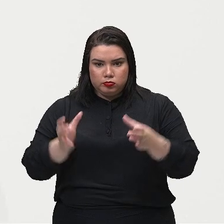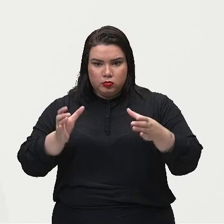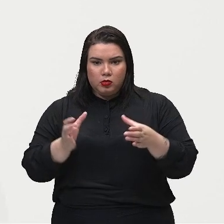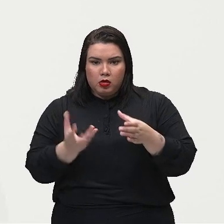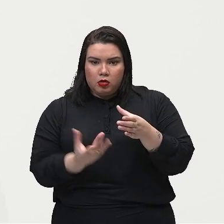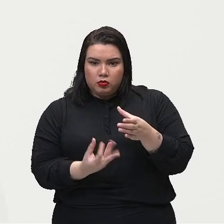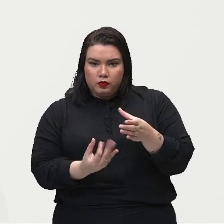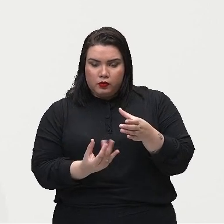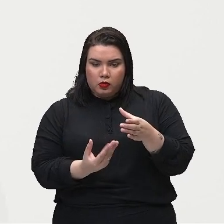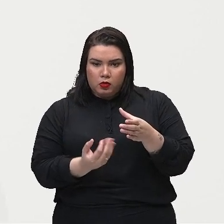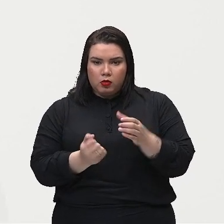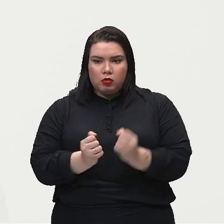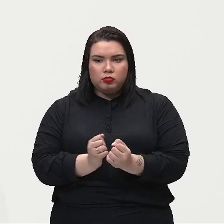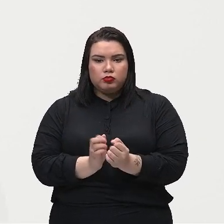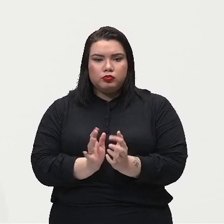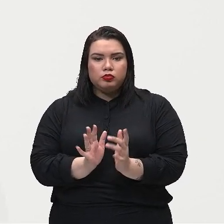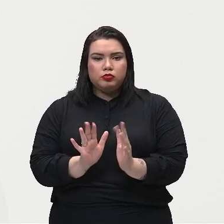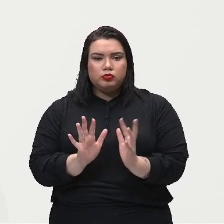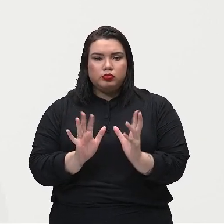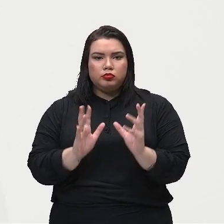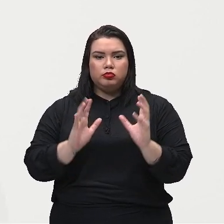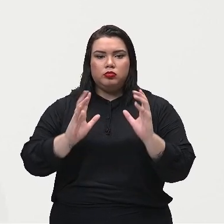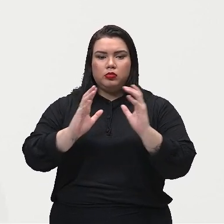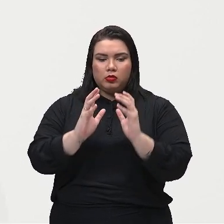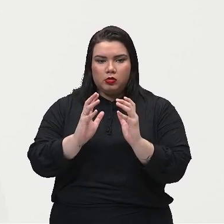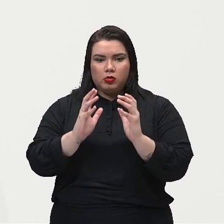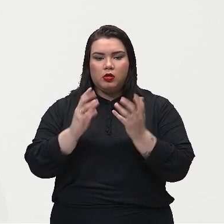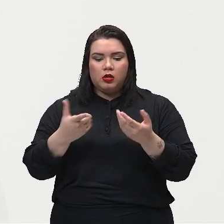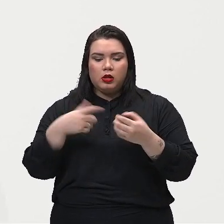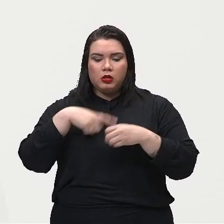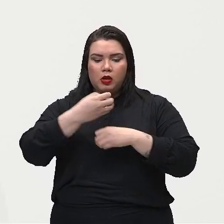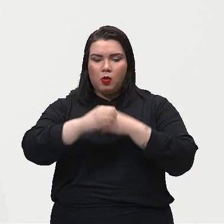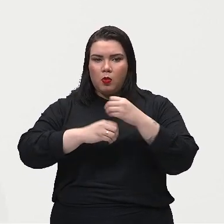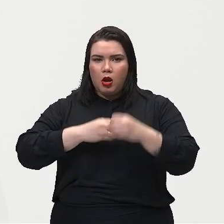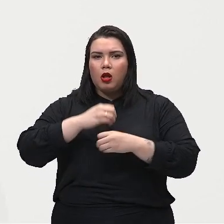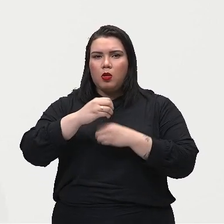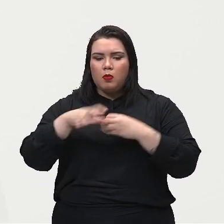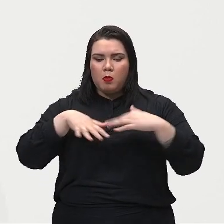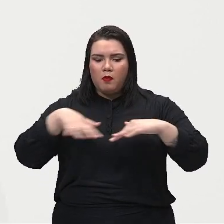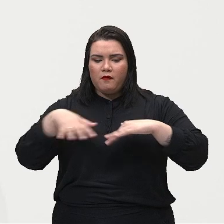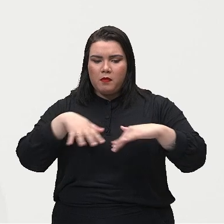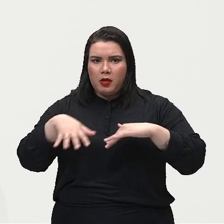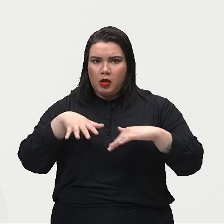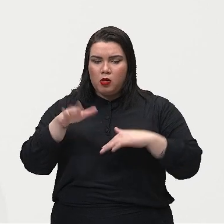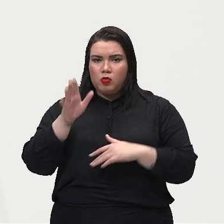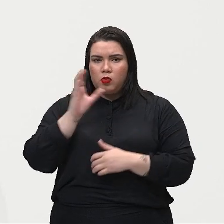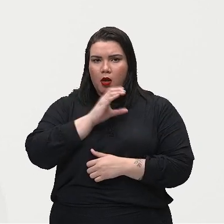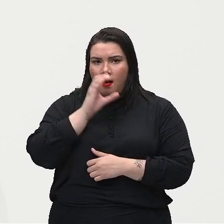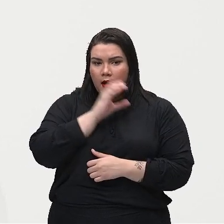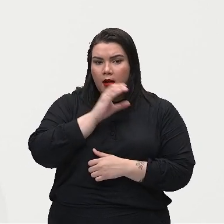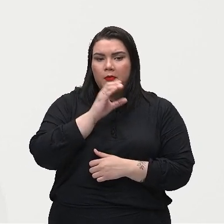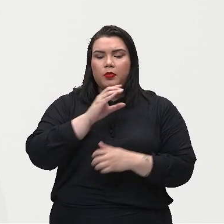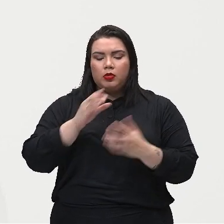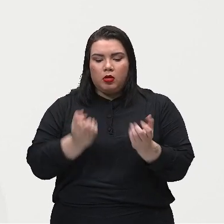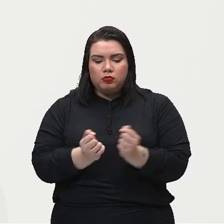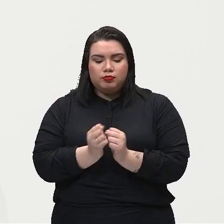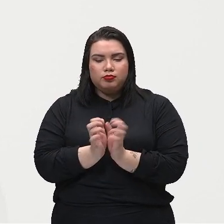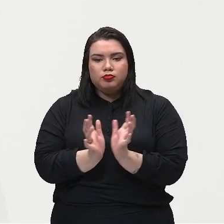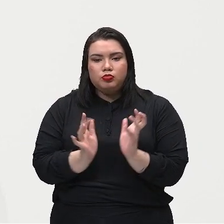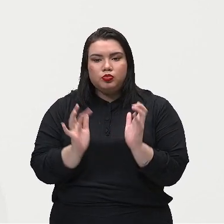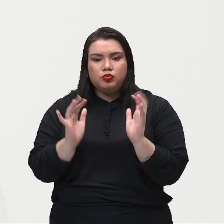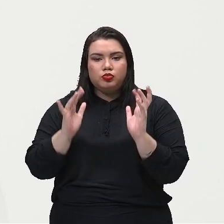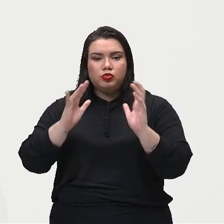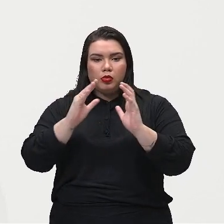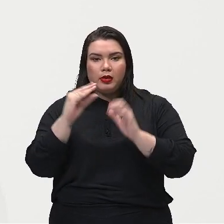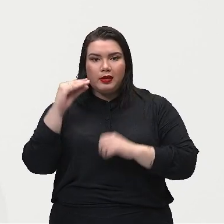por condução, né? Um átomo agitado vai, ao se aquecer, transfere calor para os